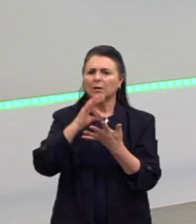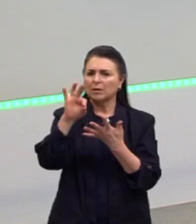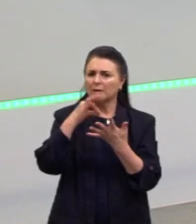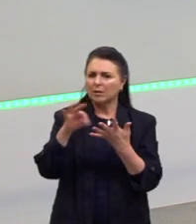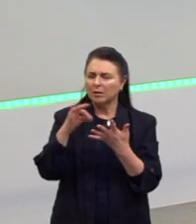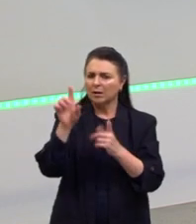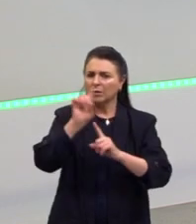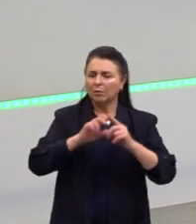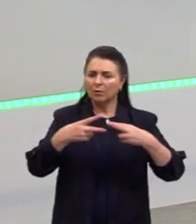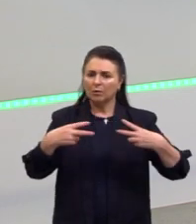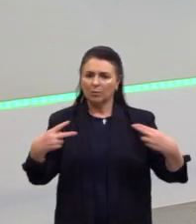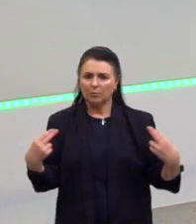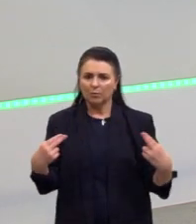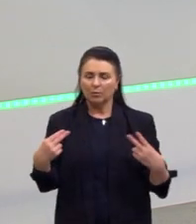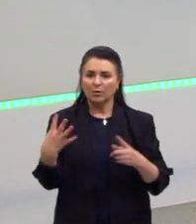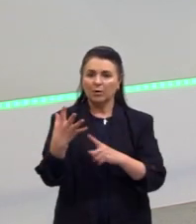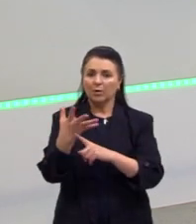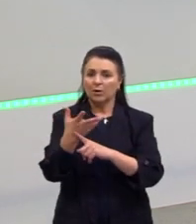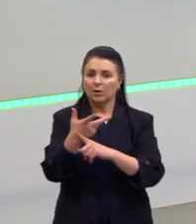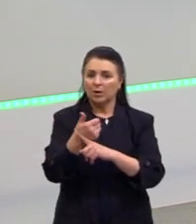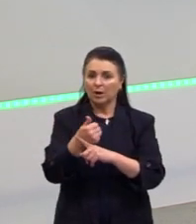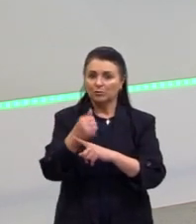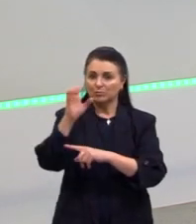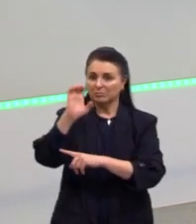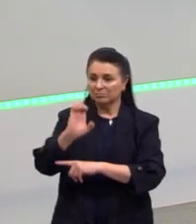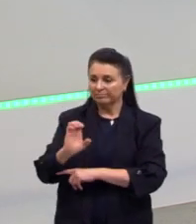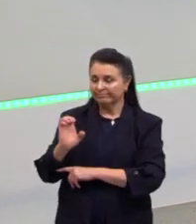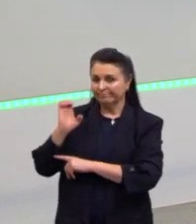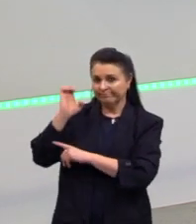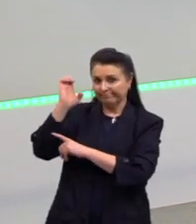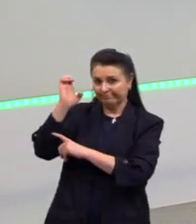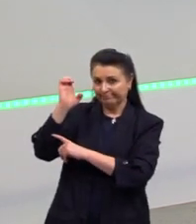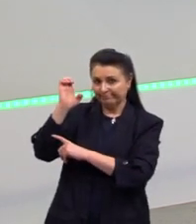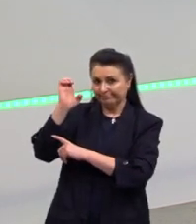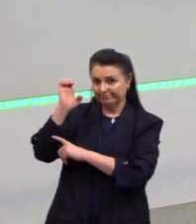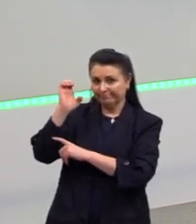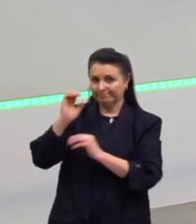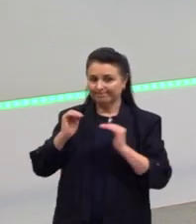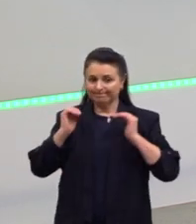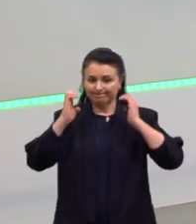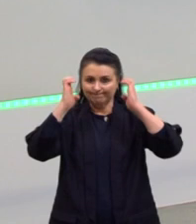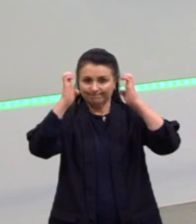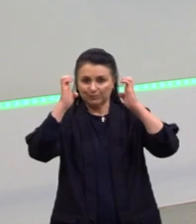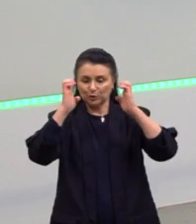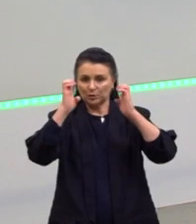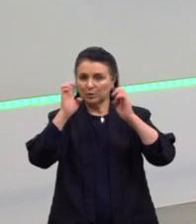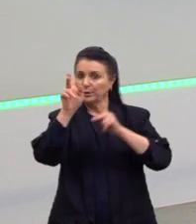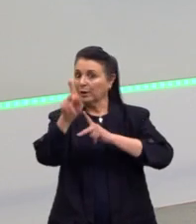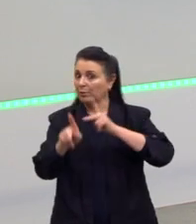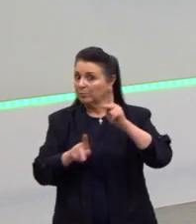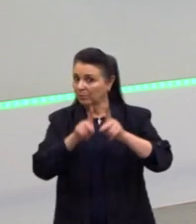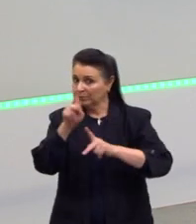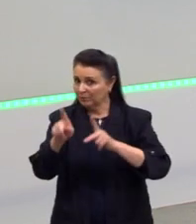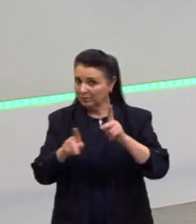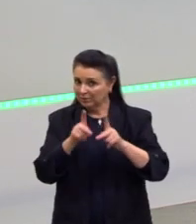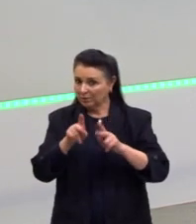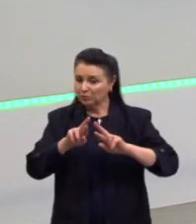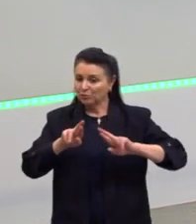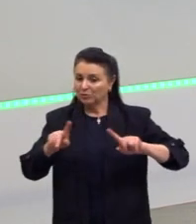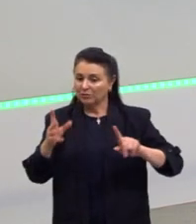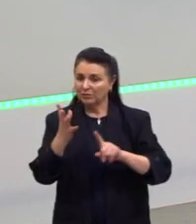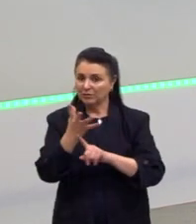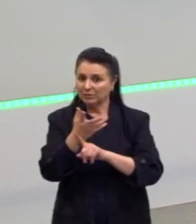exemplo, a questão da arte de elite, a arte popular. Uma arte